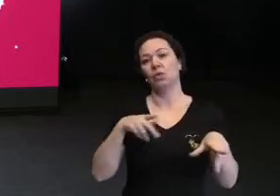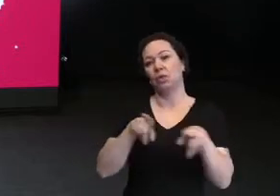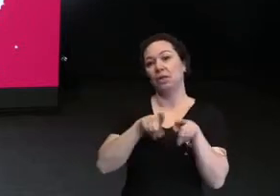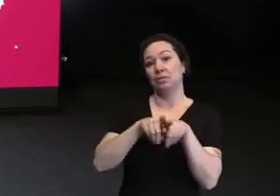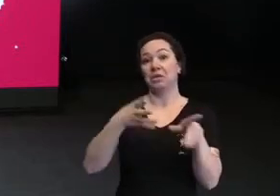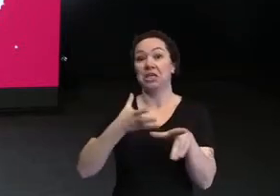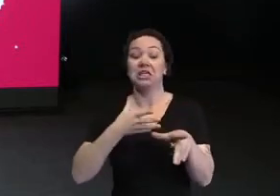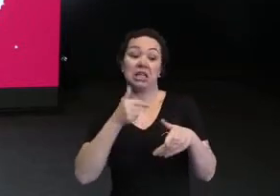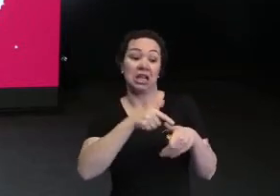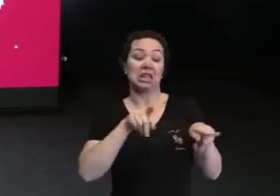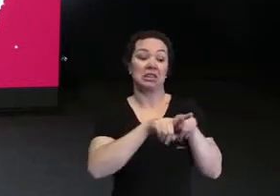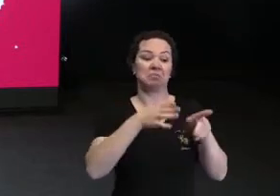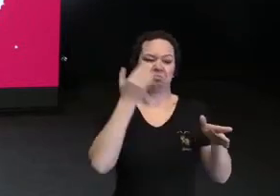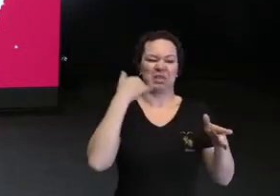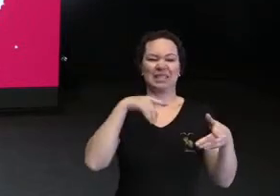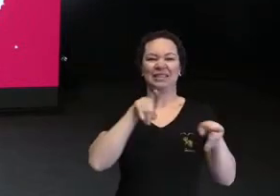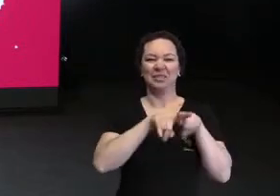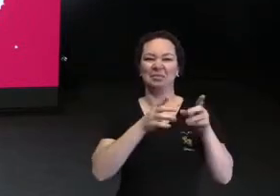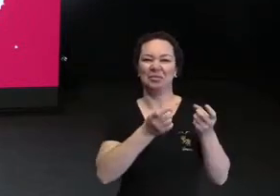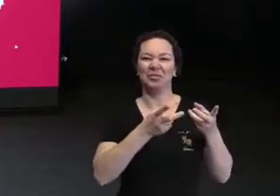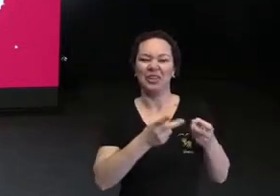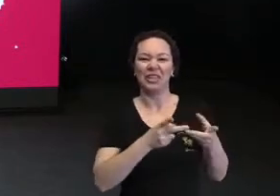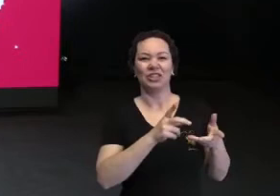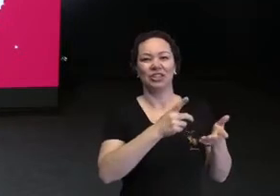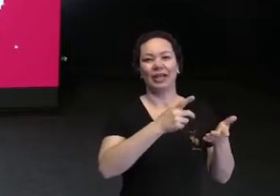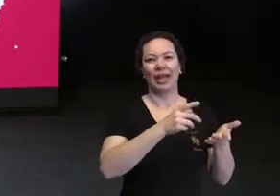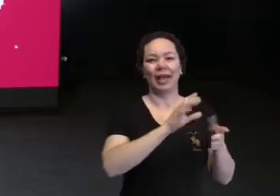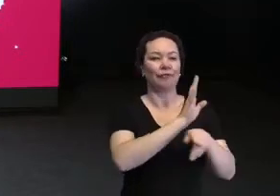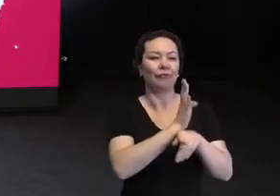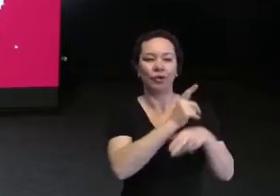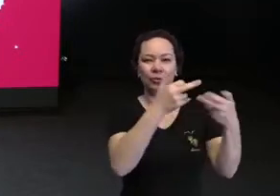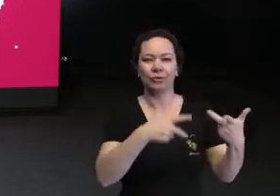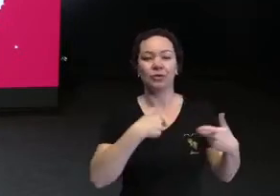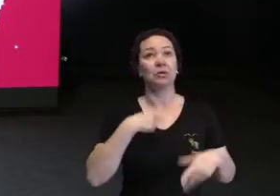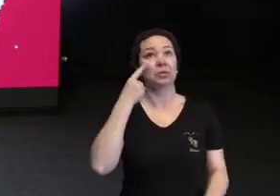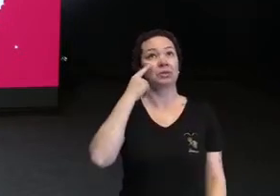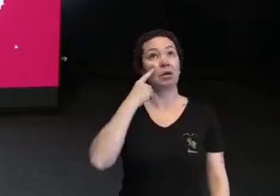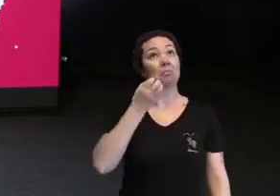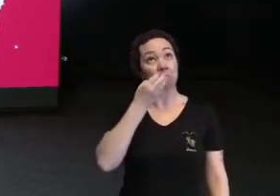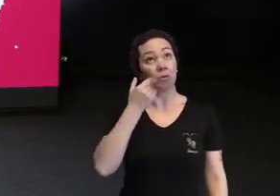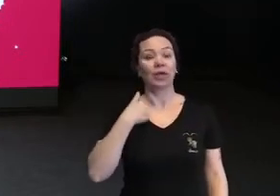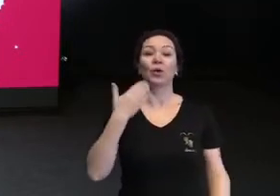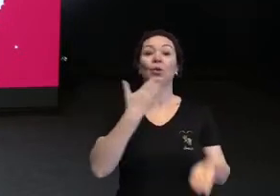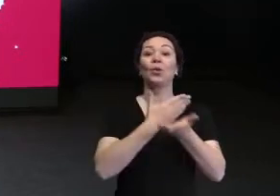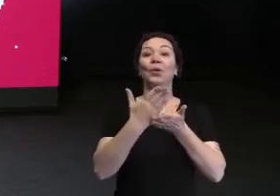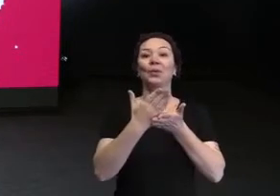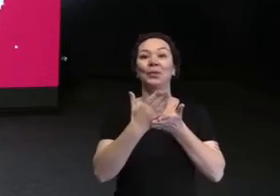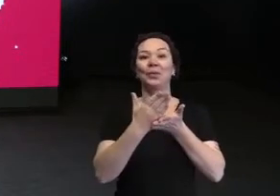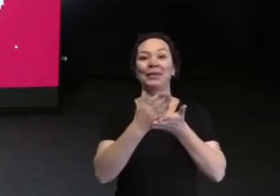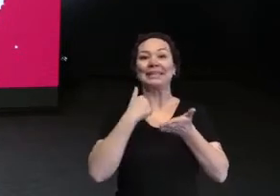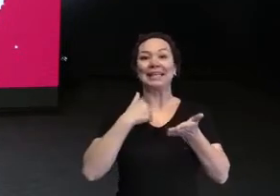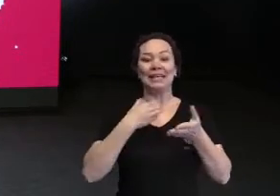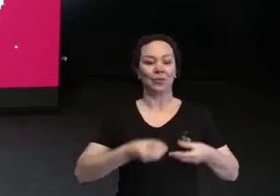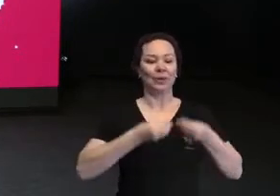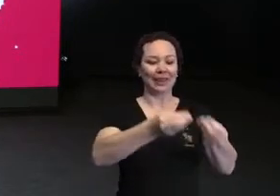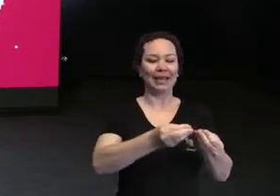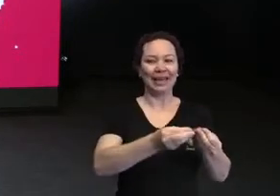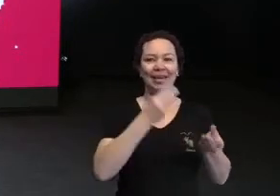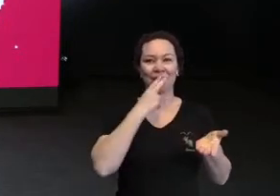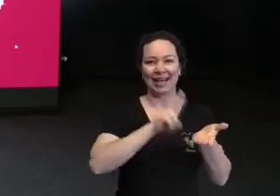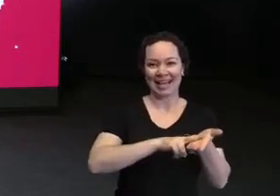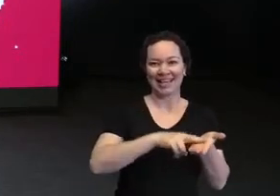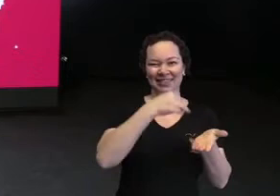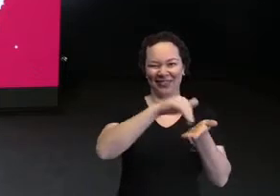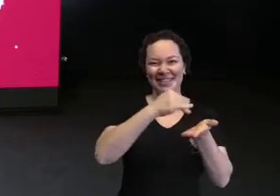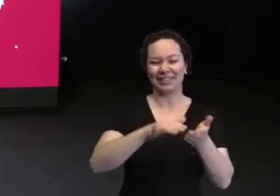e multimídia. Eu falei, é um bom investimento. Aí eu consegui um emprego lá de mensageiro. E aí, depois, o que